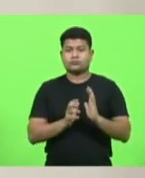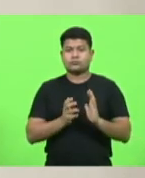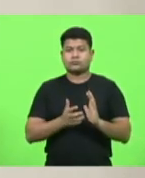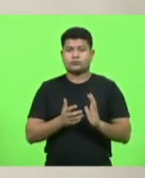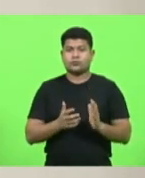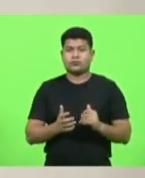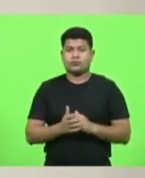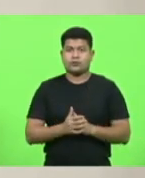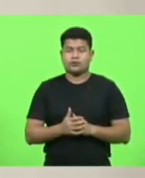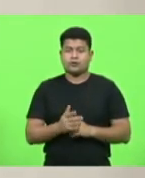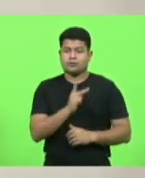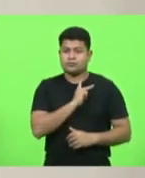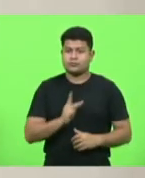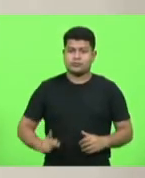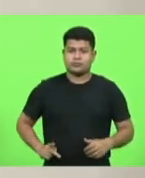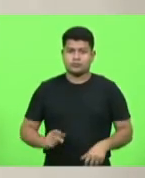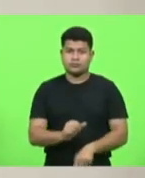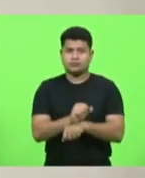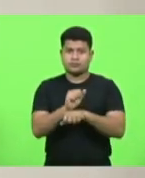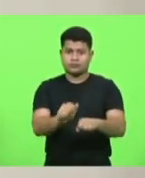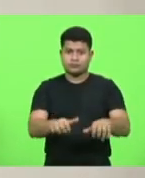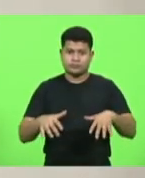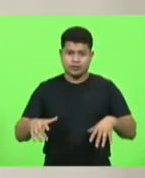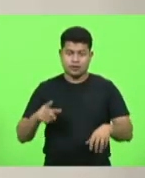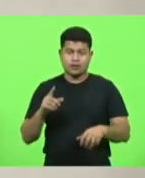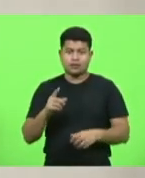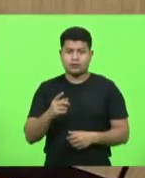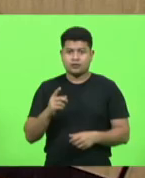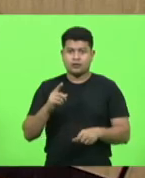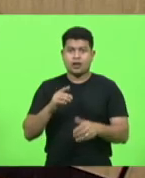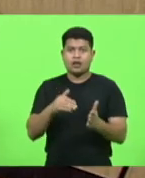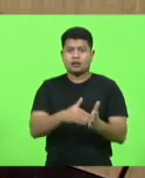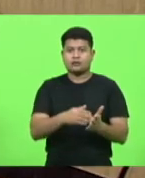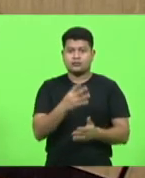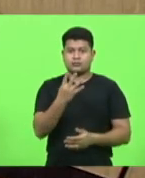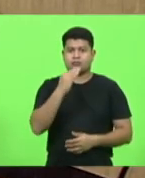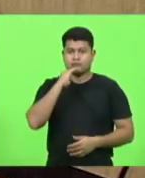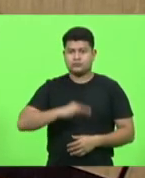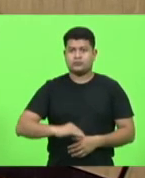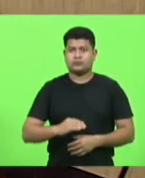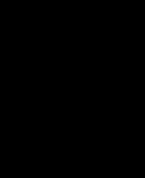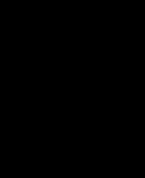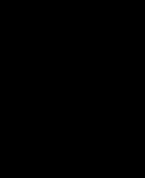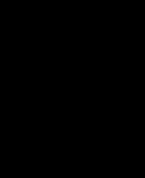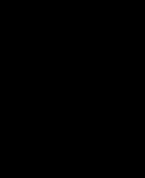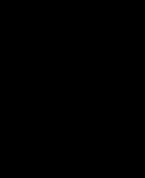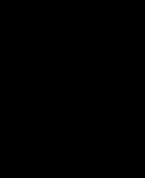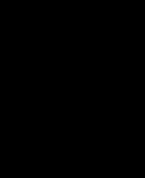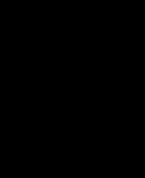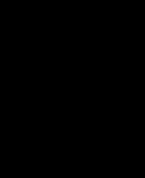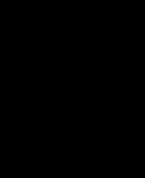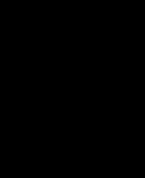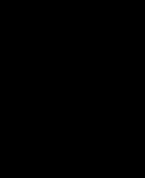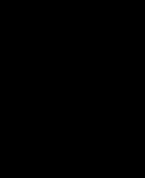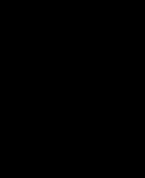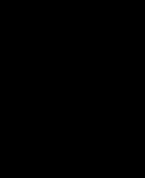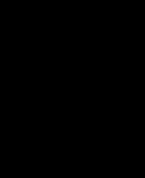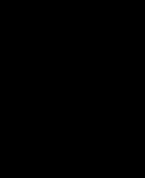políticos essa presidência suspende a sessão até as 16 horas a sessão e